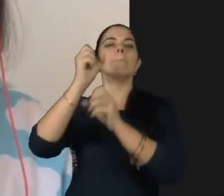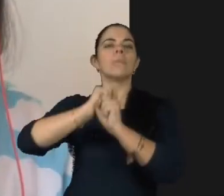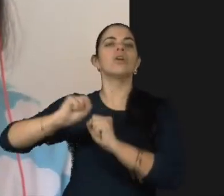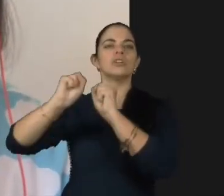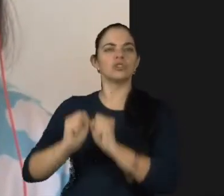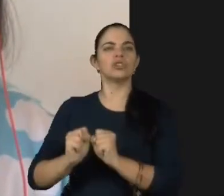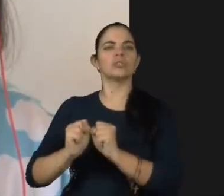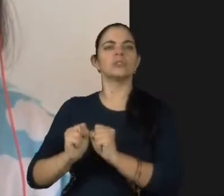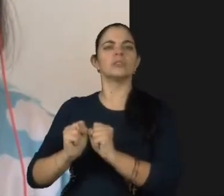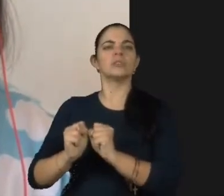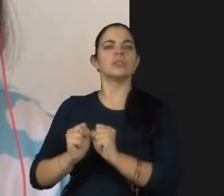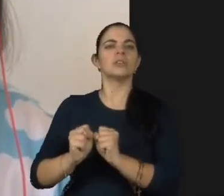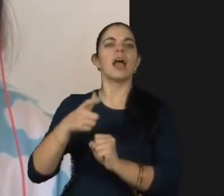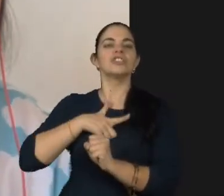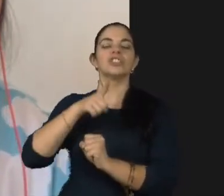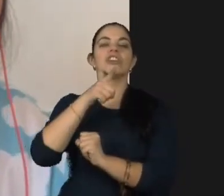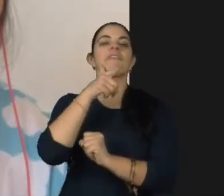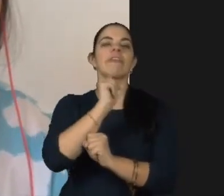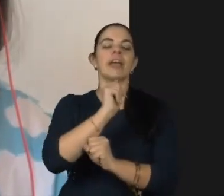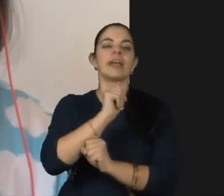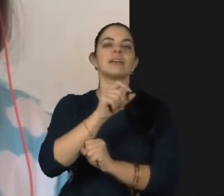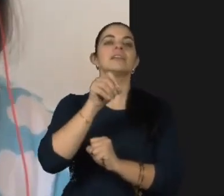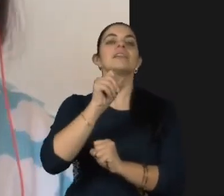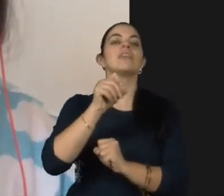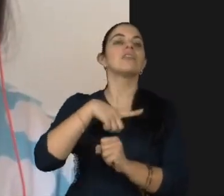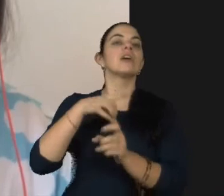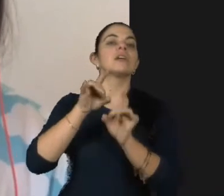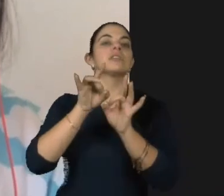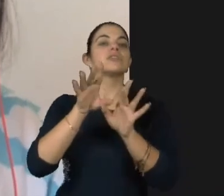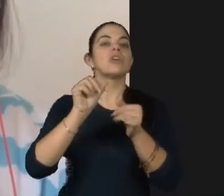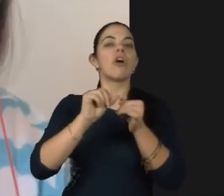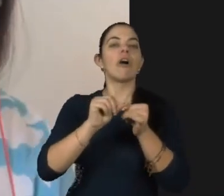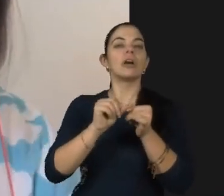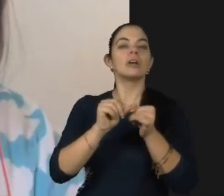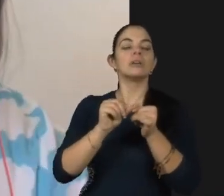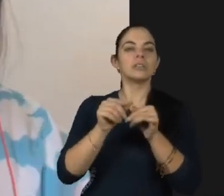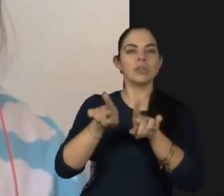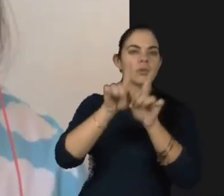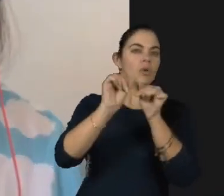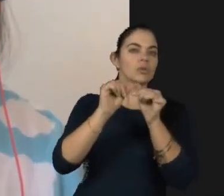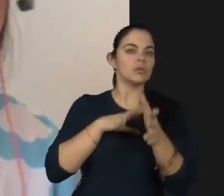que a gente conquista. E não que a limitação e mais nada das pessoas nos constrói.